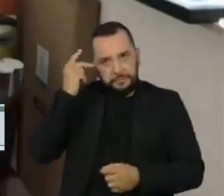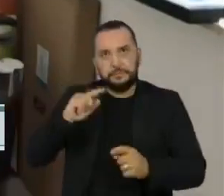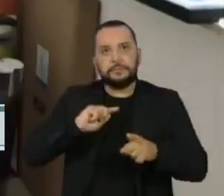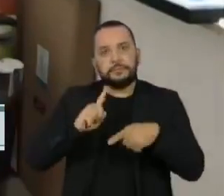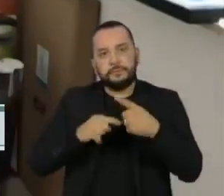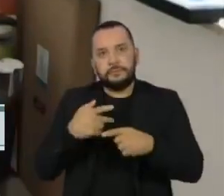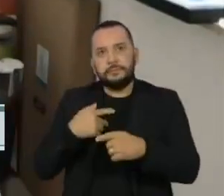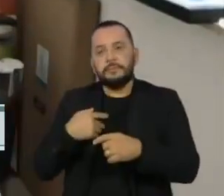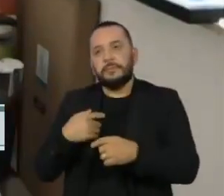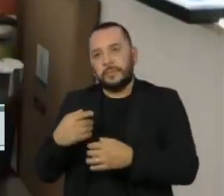sequência no interior de São Paulo.